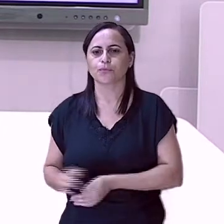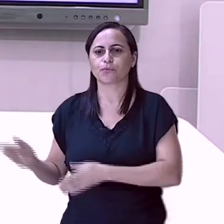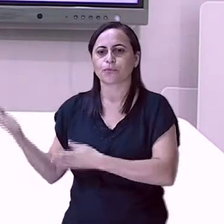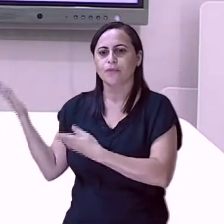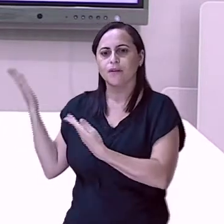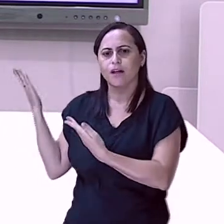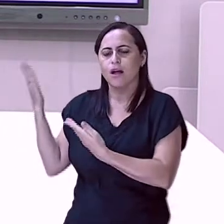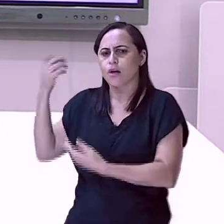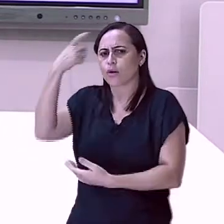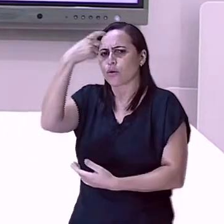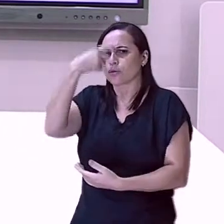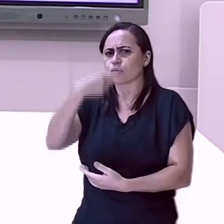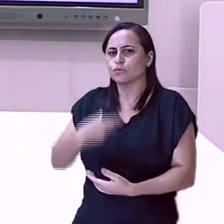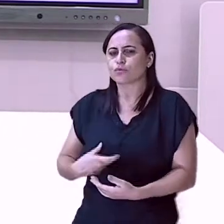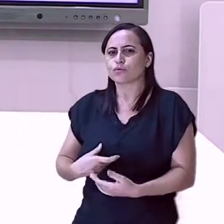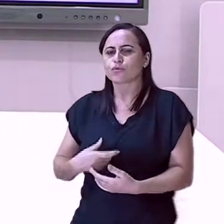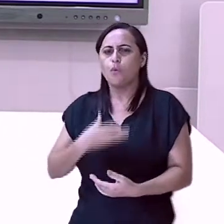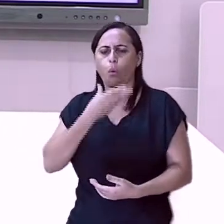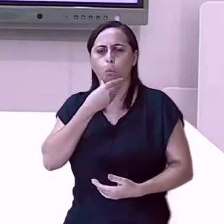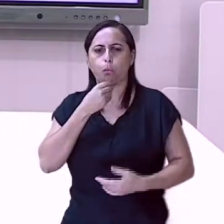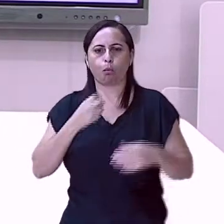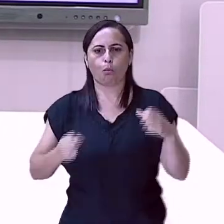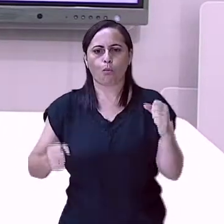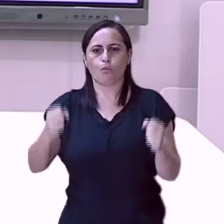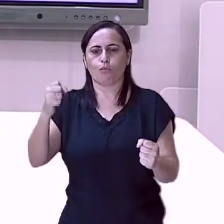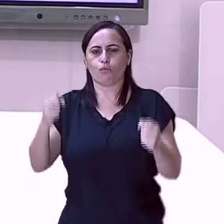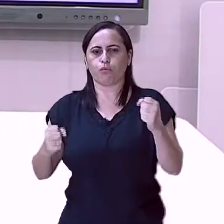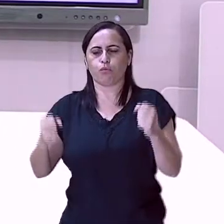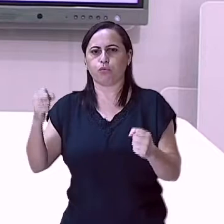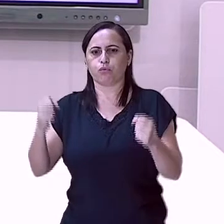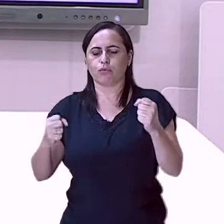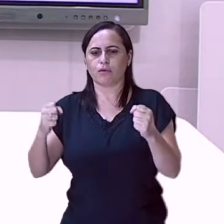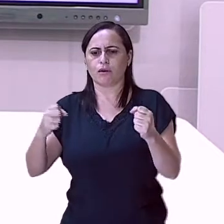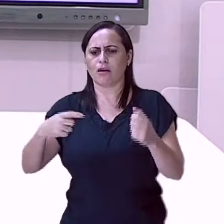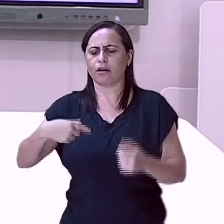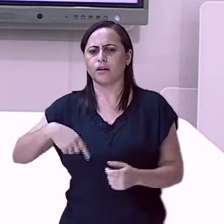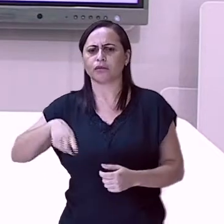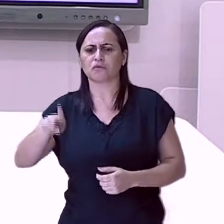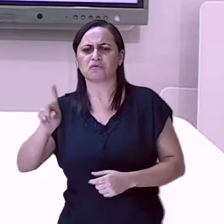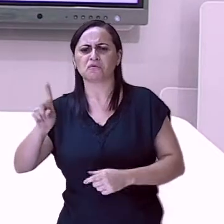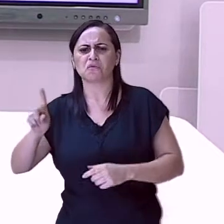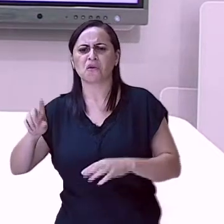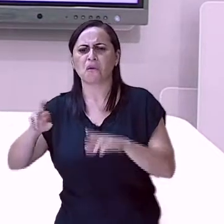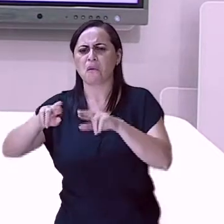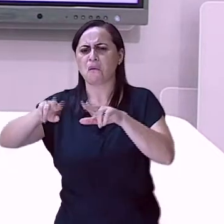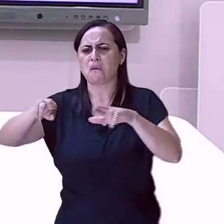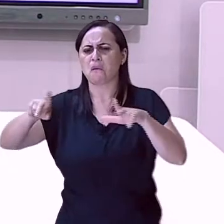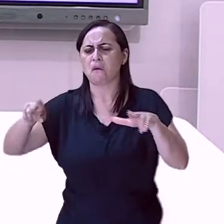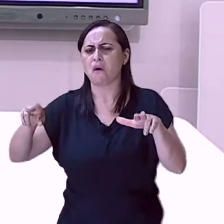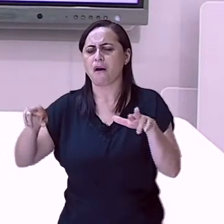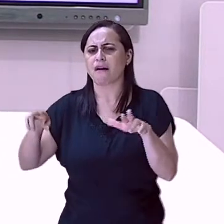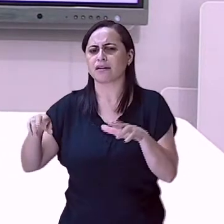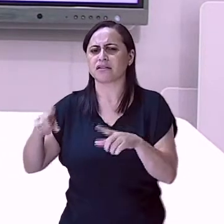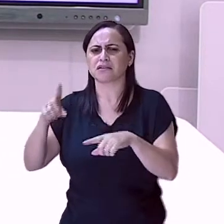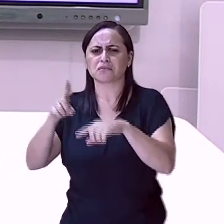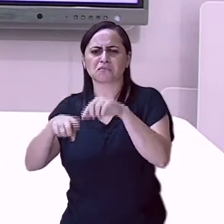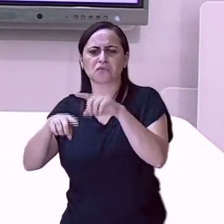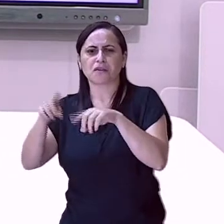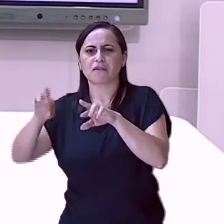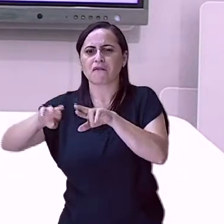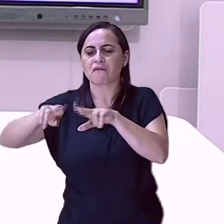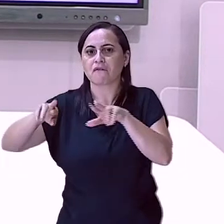Eu sou motorista. Levo coisas que você nunca nem viu. Eu